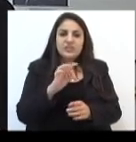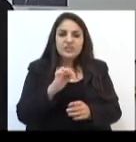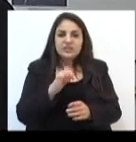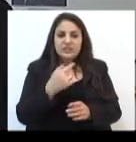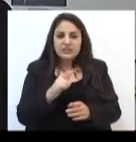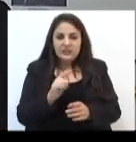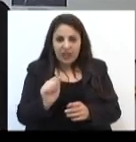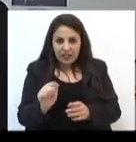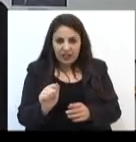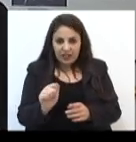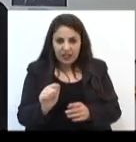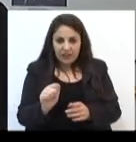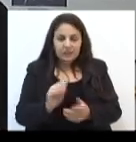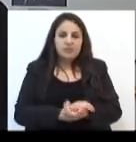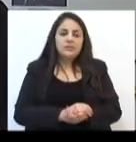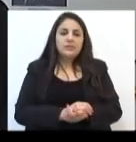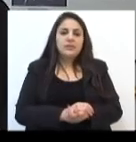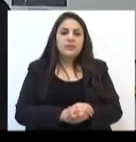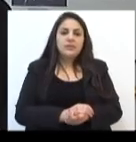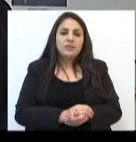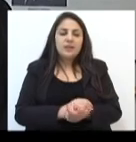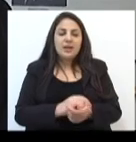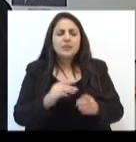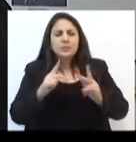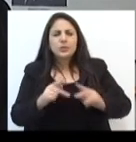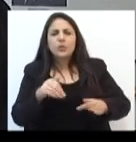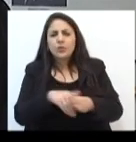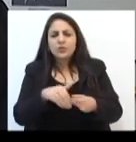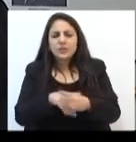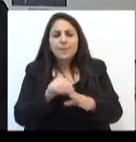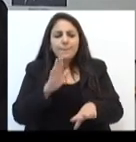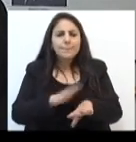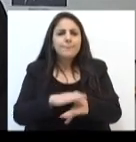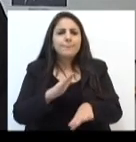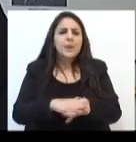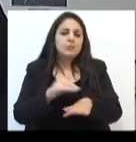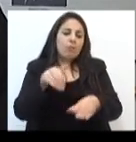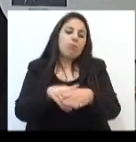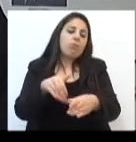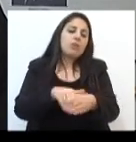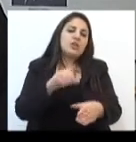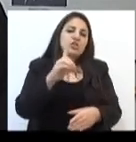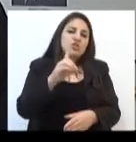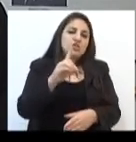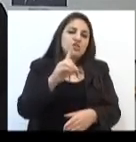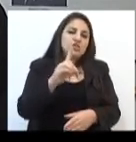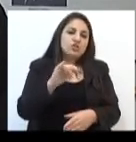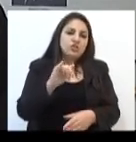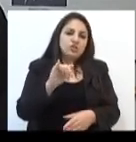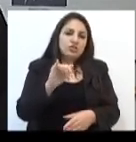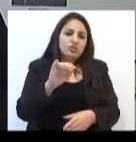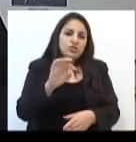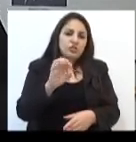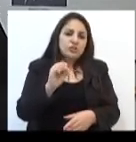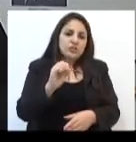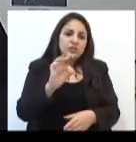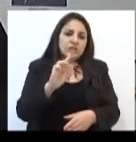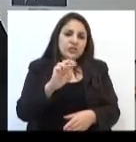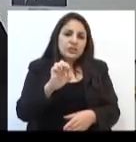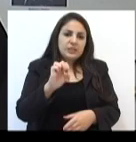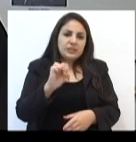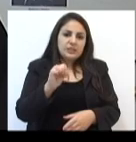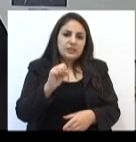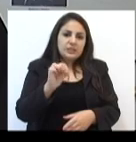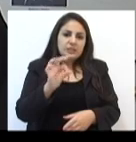Porque o distritão seria votar nas pessoas mais, numericamente mais votadas. E não somaria